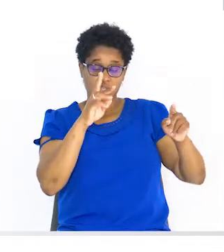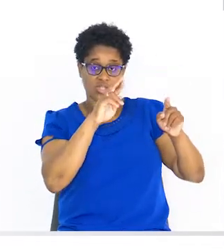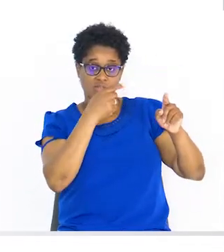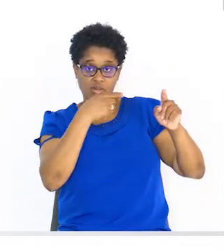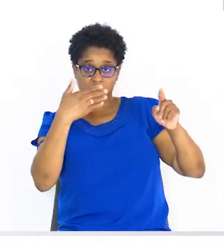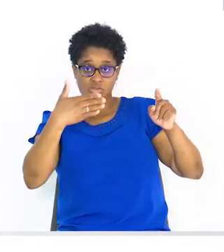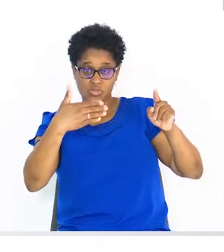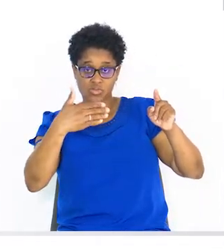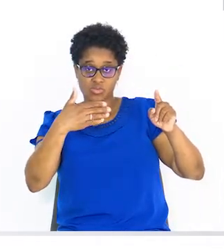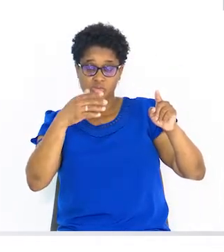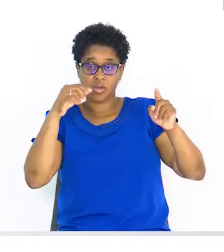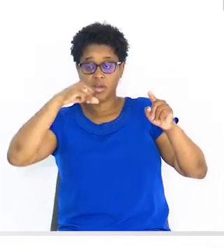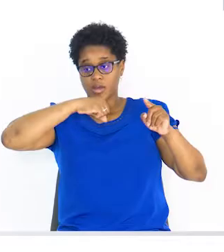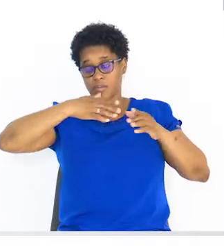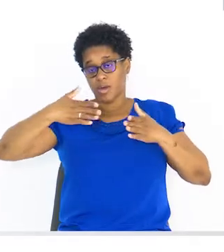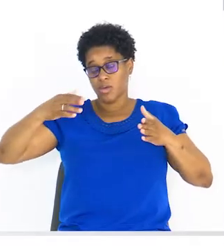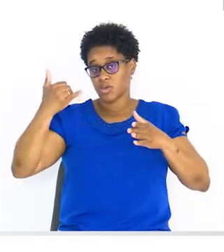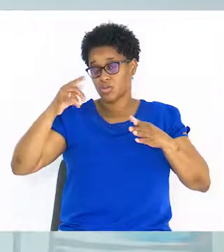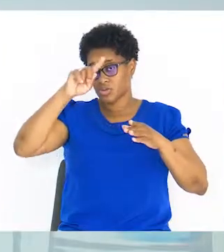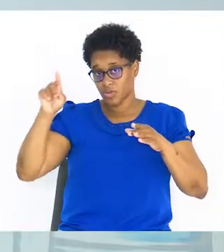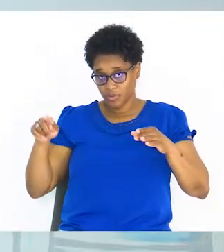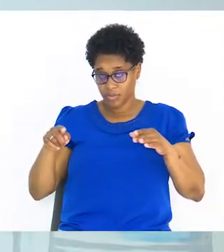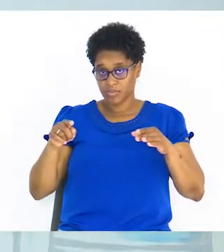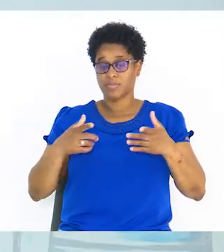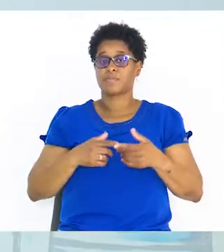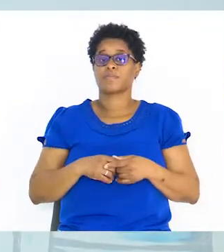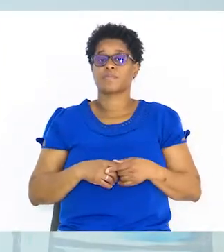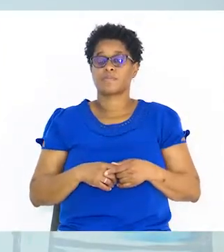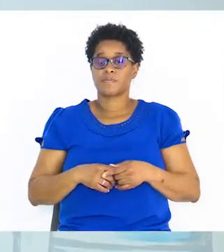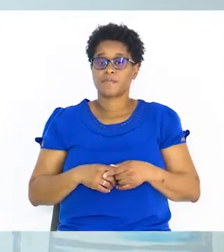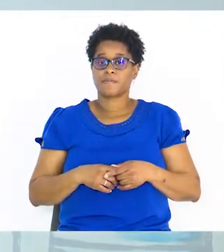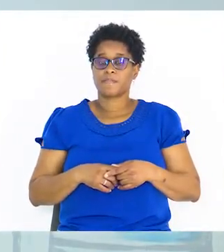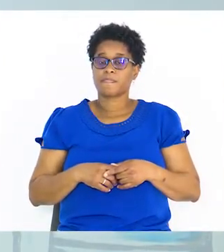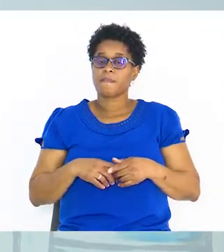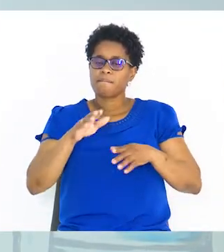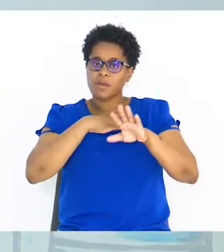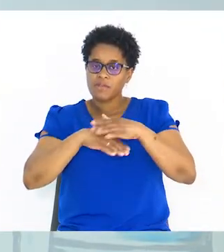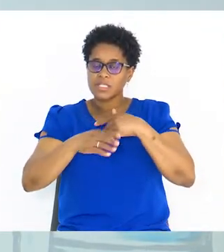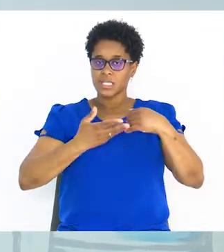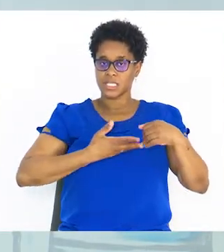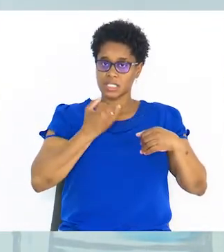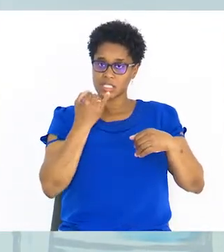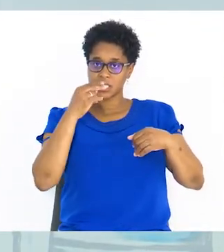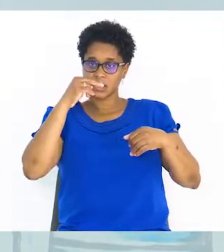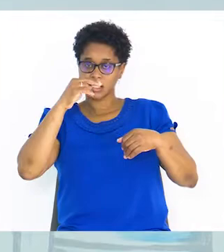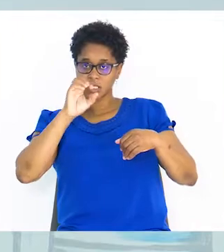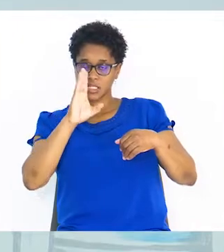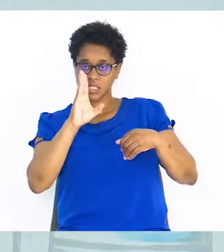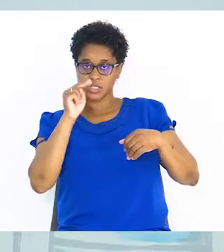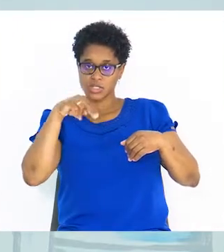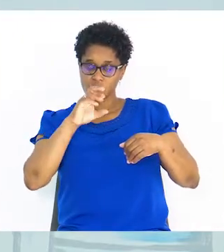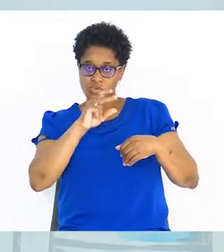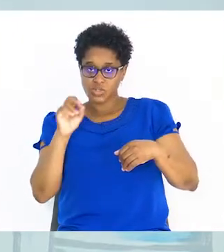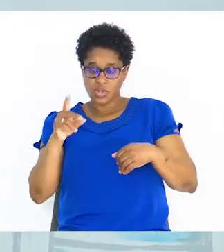maior que 2. Para resolver a disjunção, é